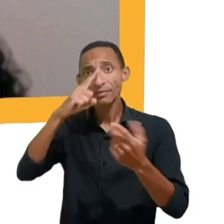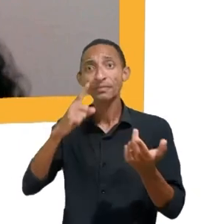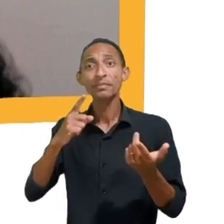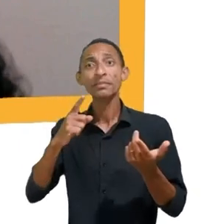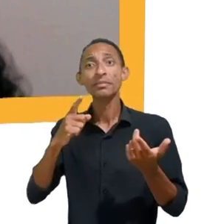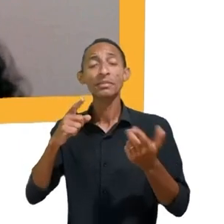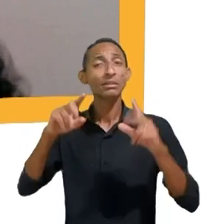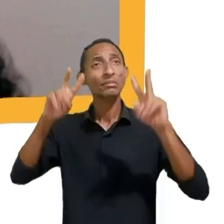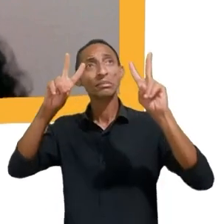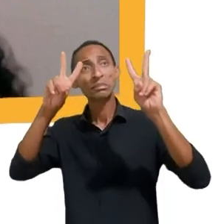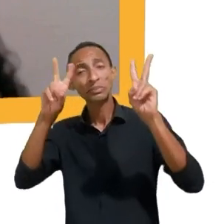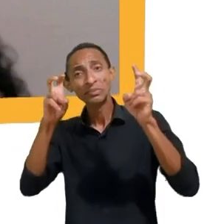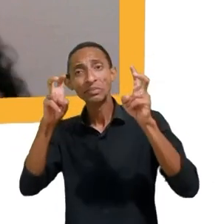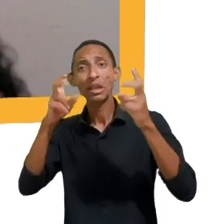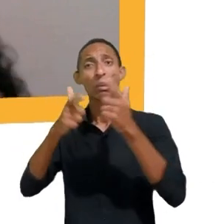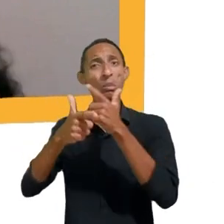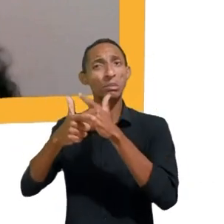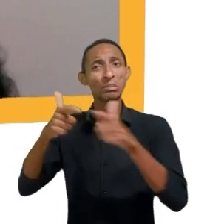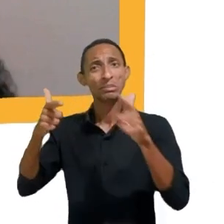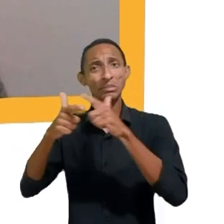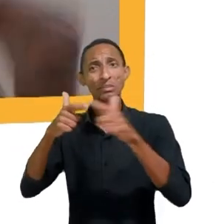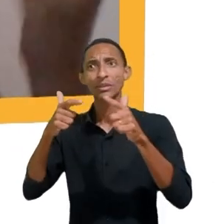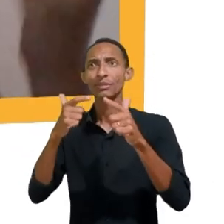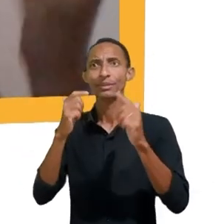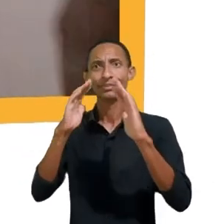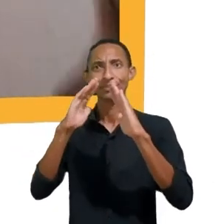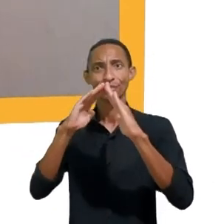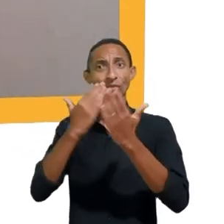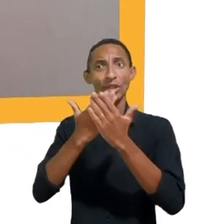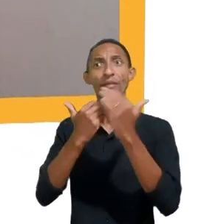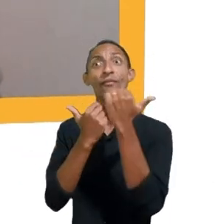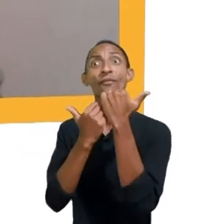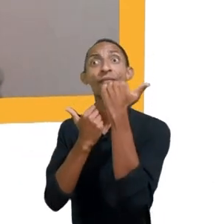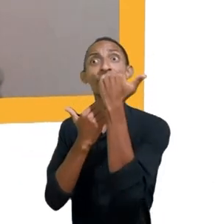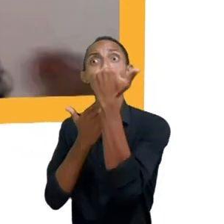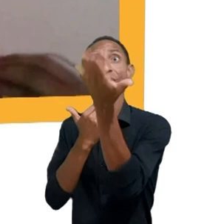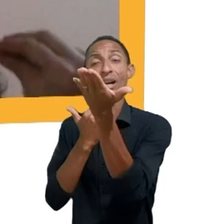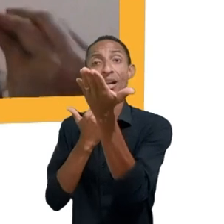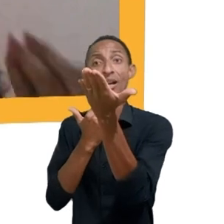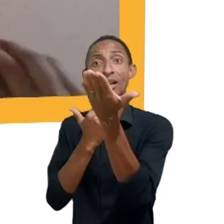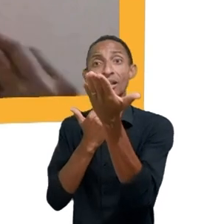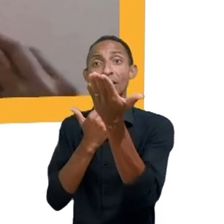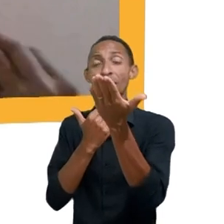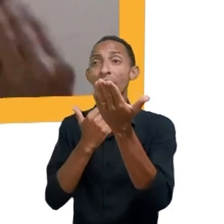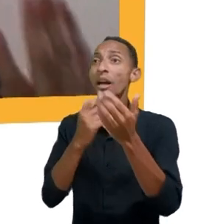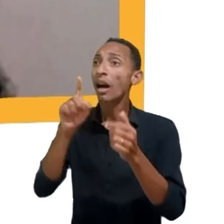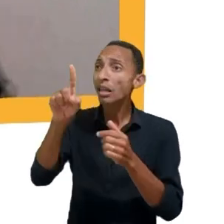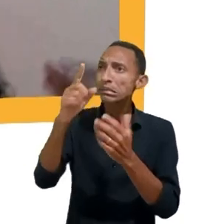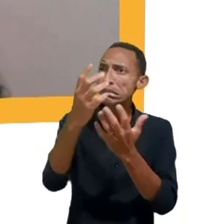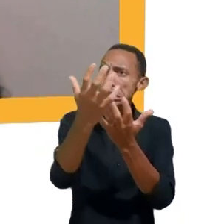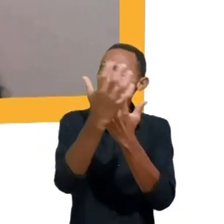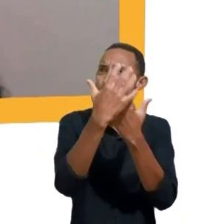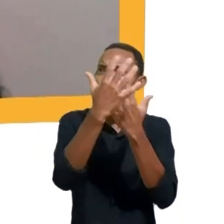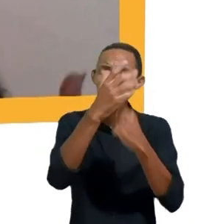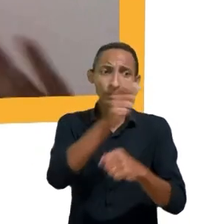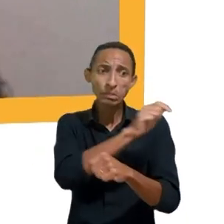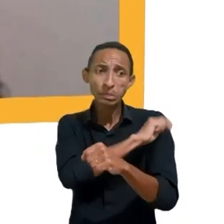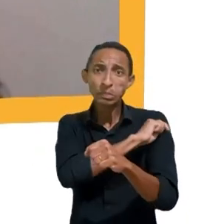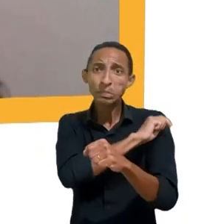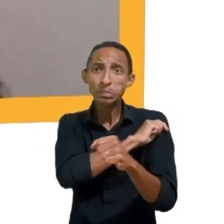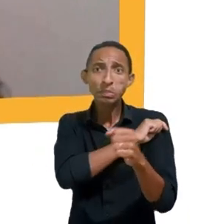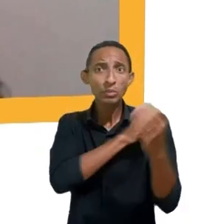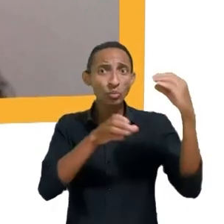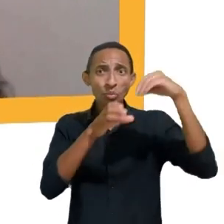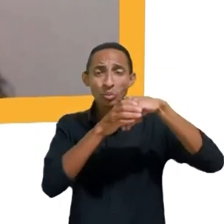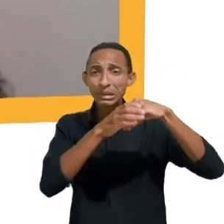estavam fora da escola acabavam influenciando o aluno dentro da escola e influenciava negativamente na hora da